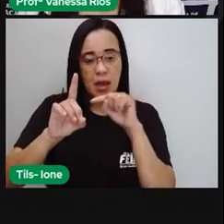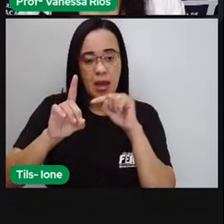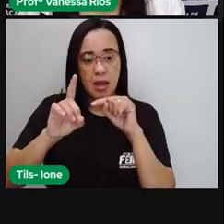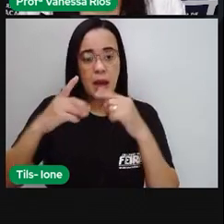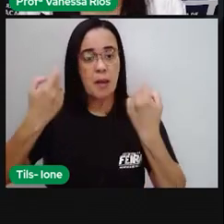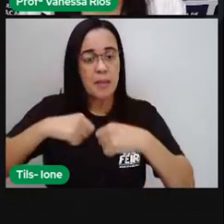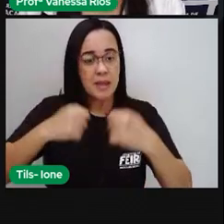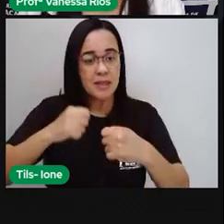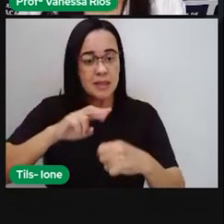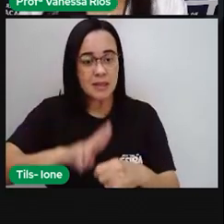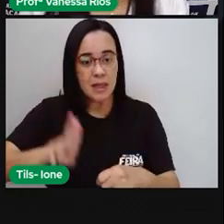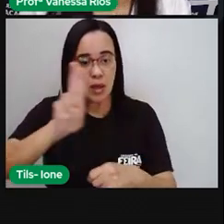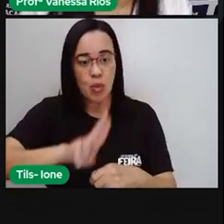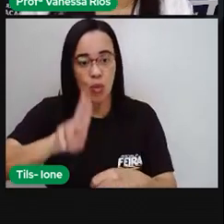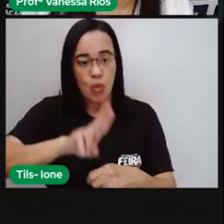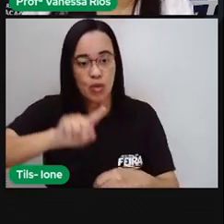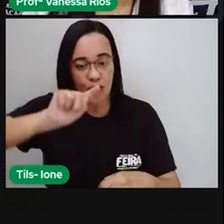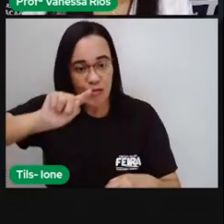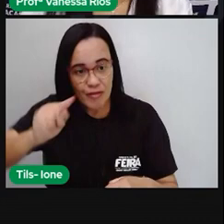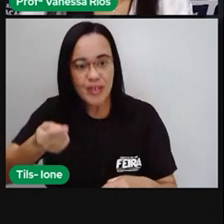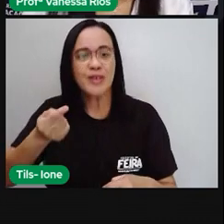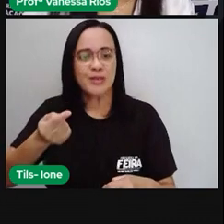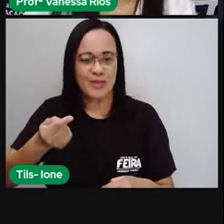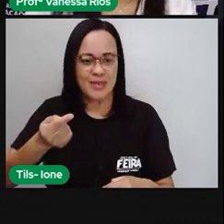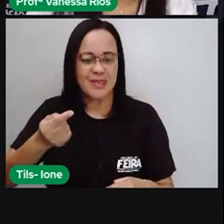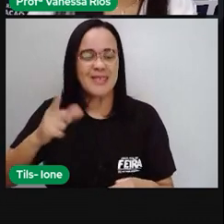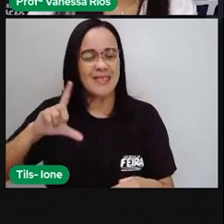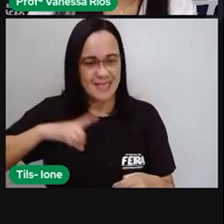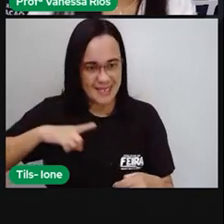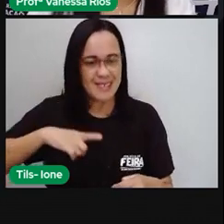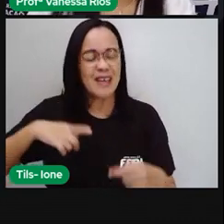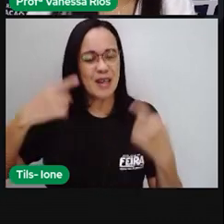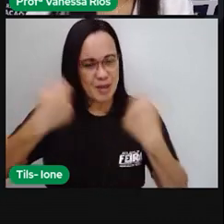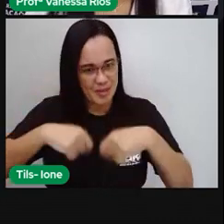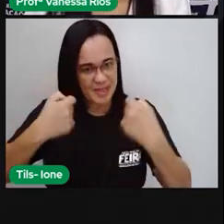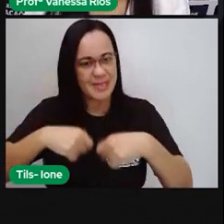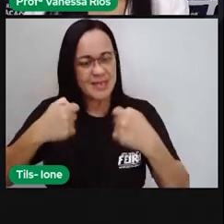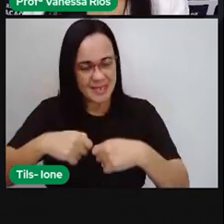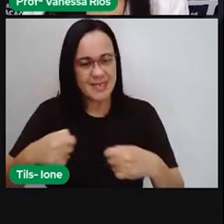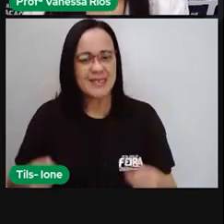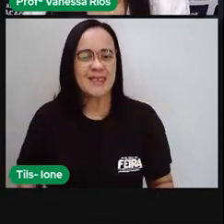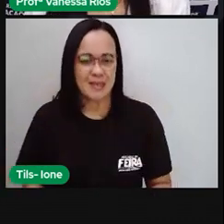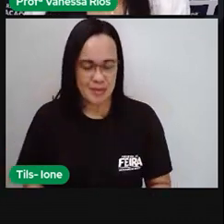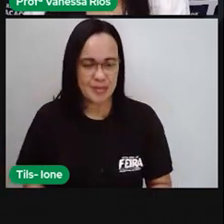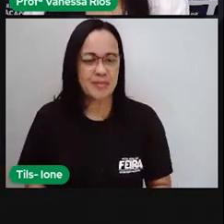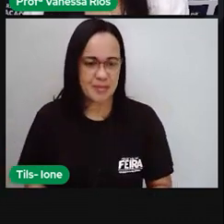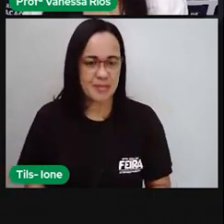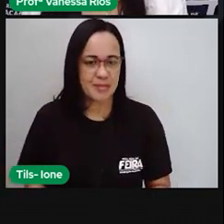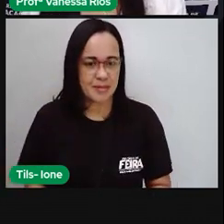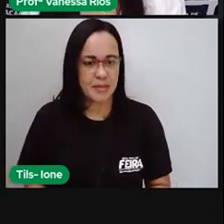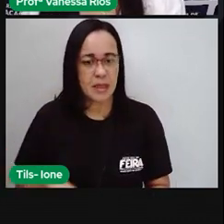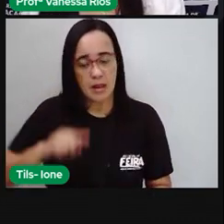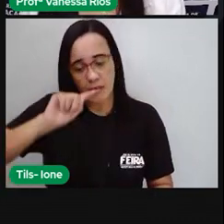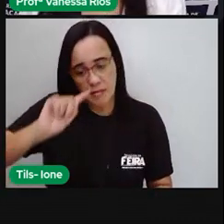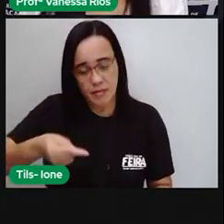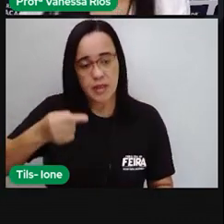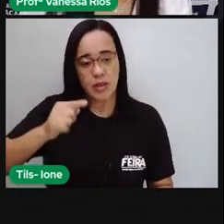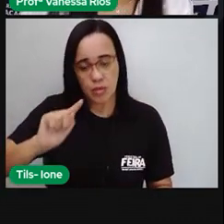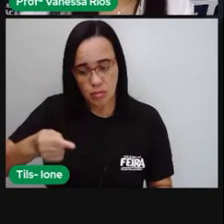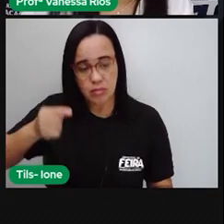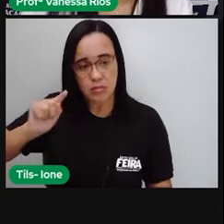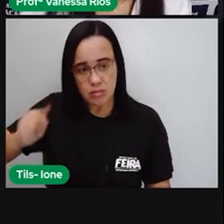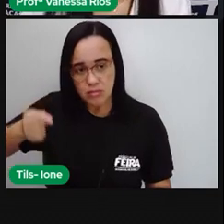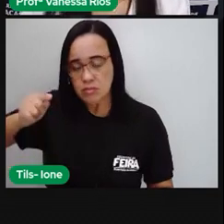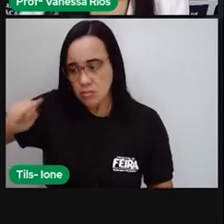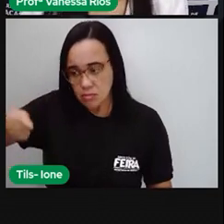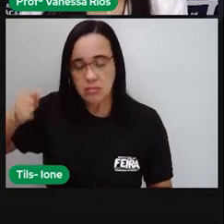A vírgula, esse sinal aí, que lá nos textos é um sinal de pontuação. Mas aqui ele serve para separar o que é